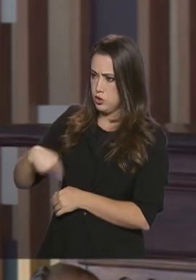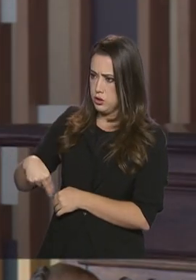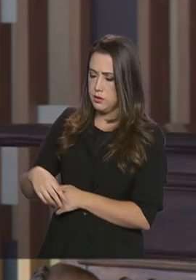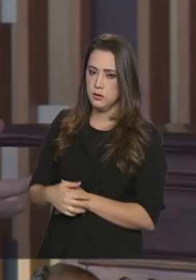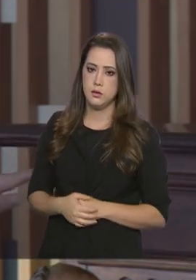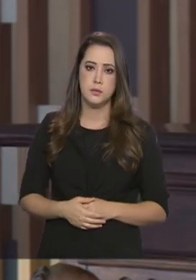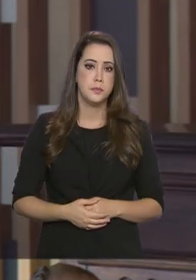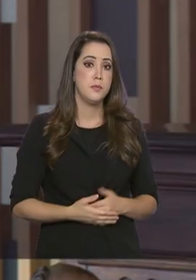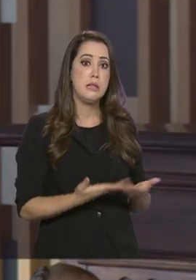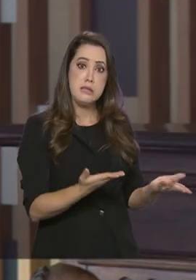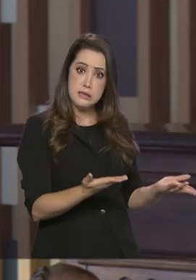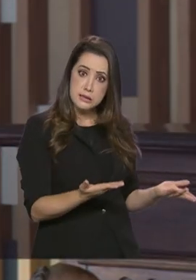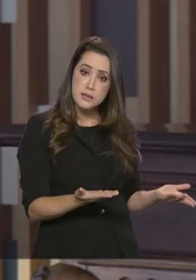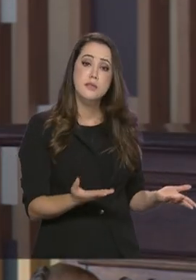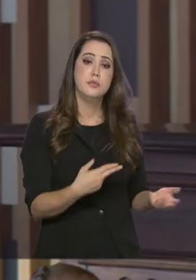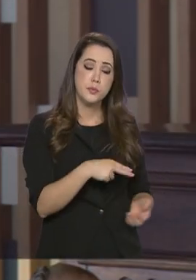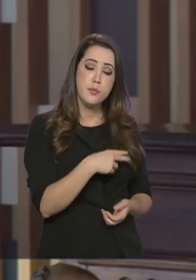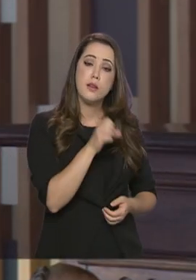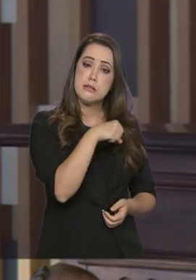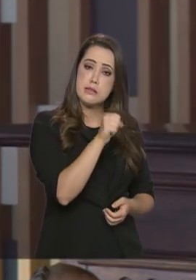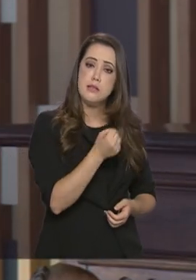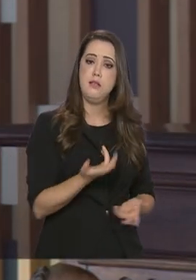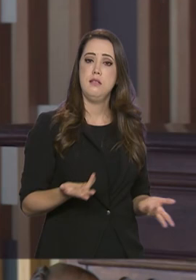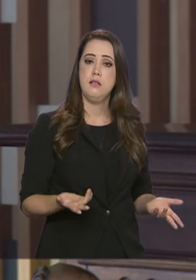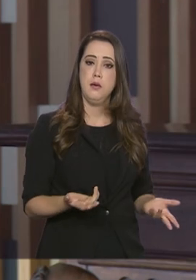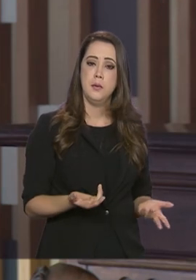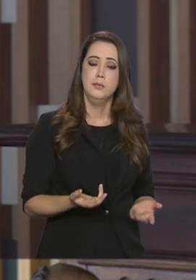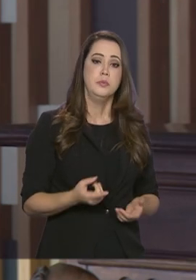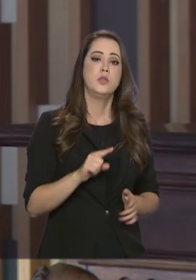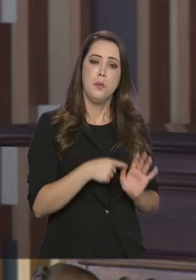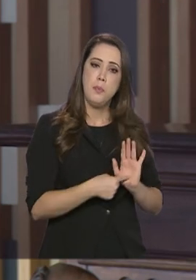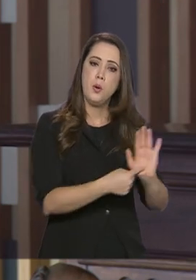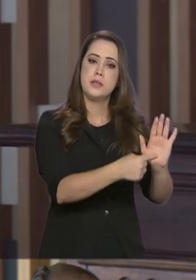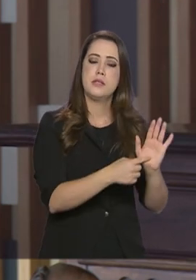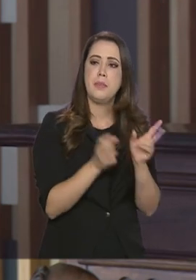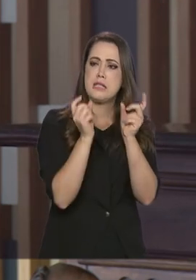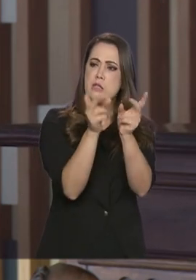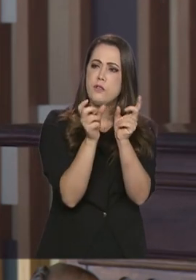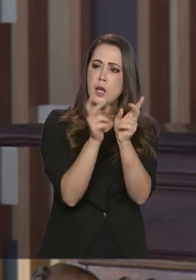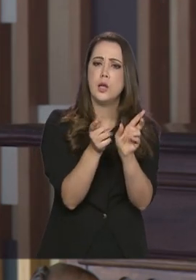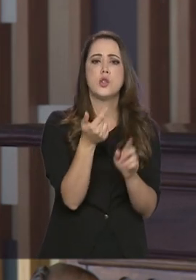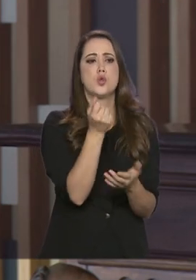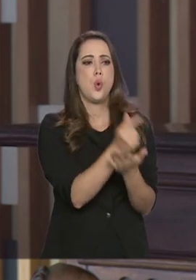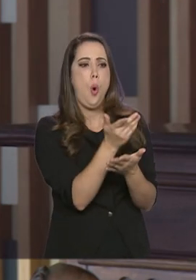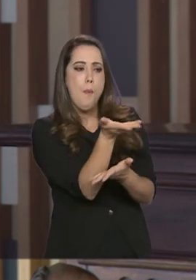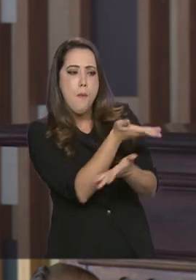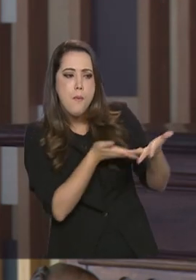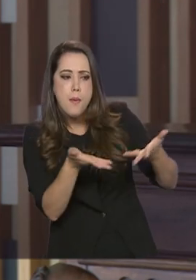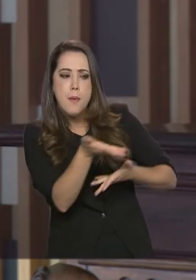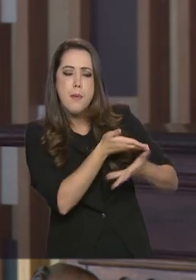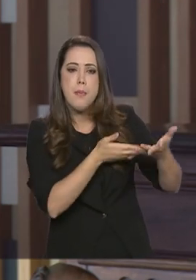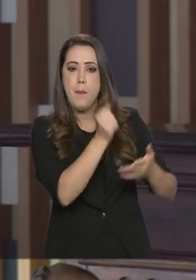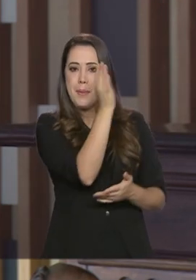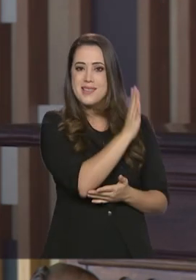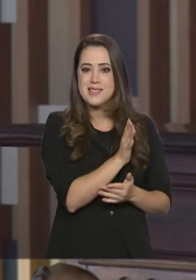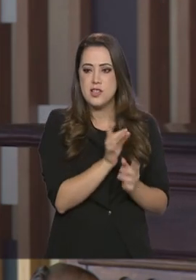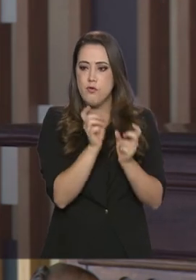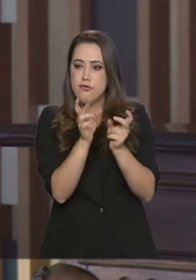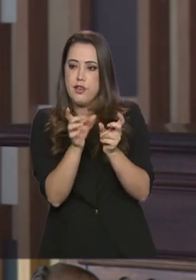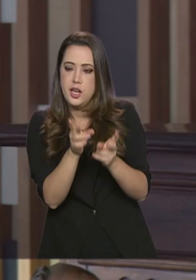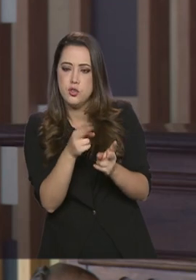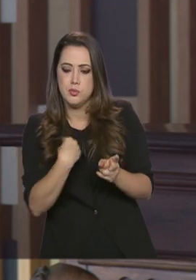que se traduz muito nesse aumento das exportações. Se você tem um parceiro comercial dessa natureza, com essa